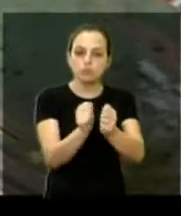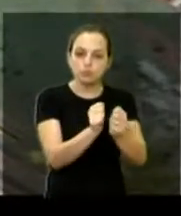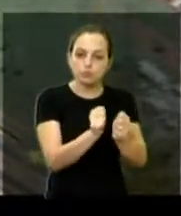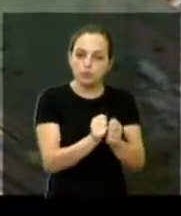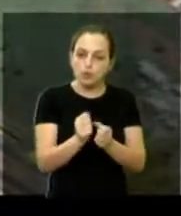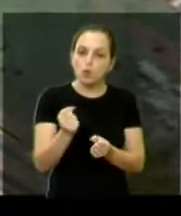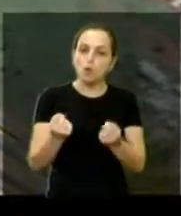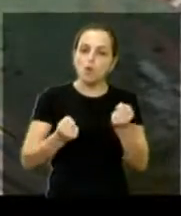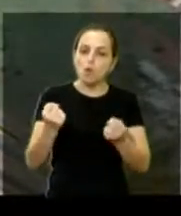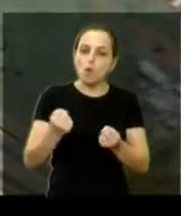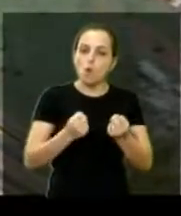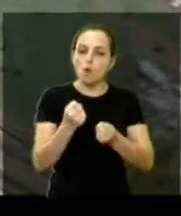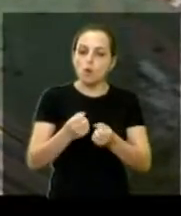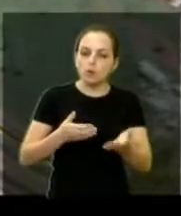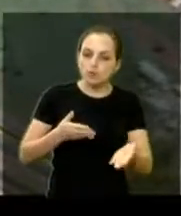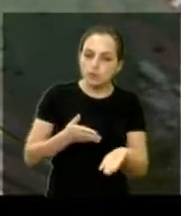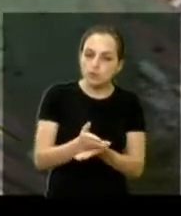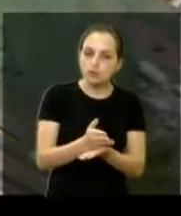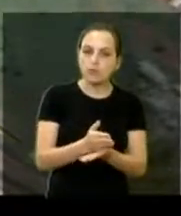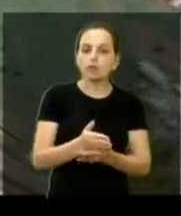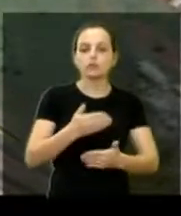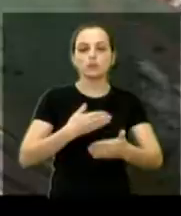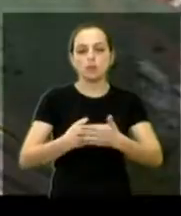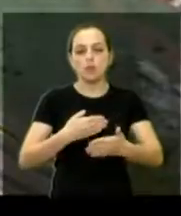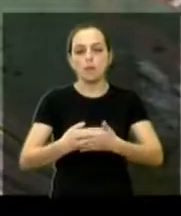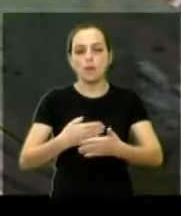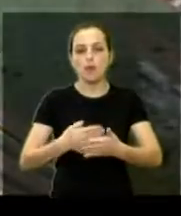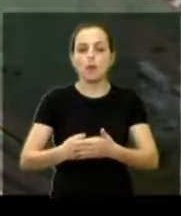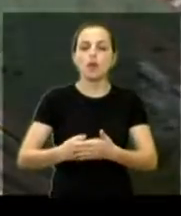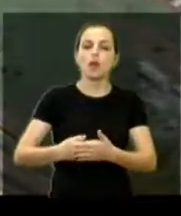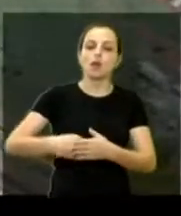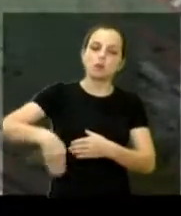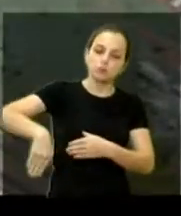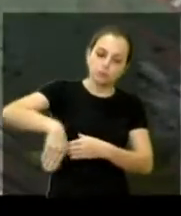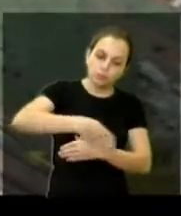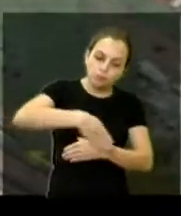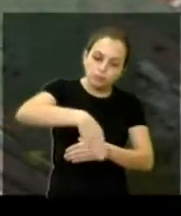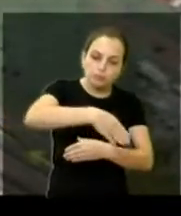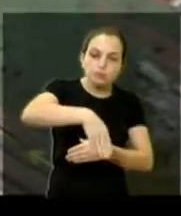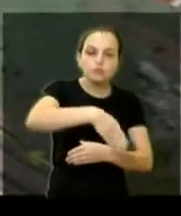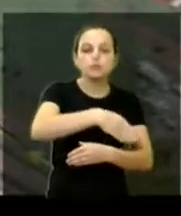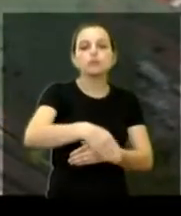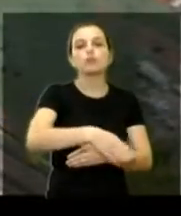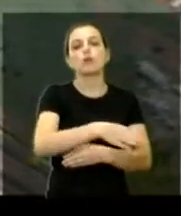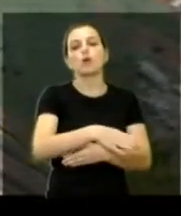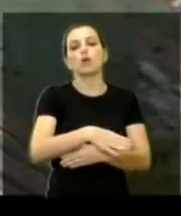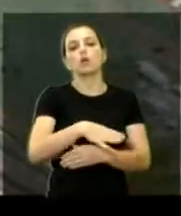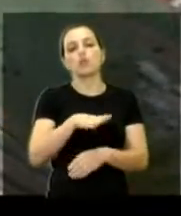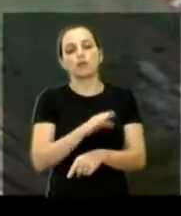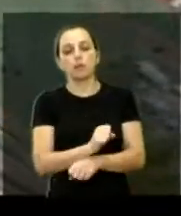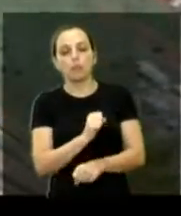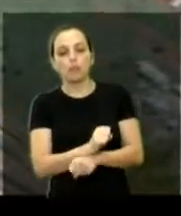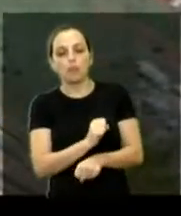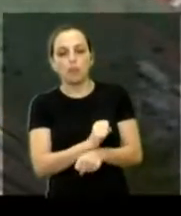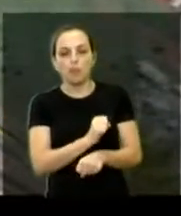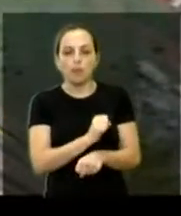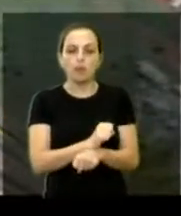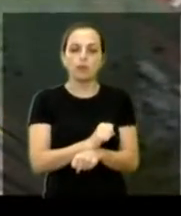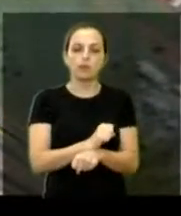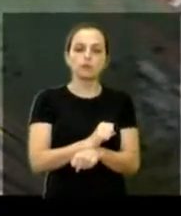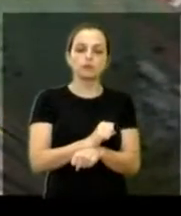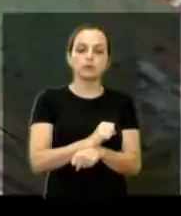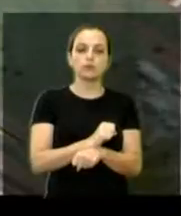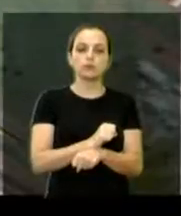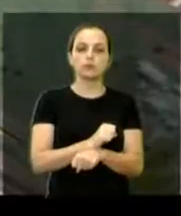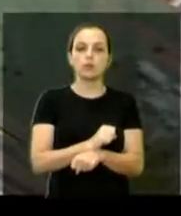principalmente quem chega de Ribeirão Preto para entrar ou passar pela cidade, têm ficado filhas de espera, e